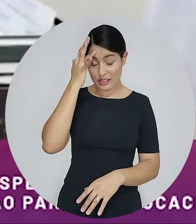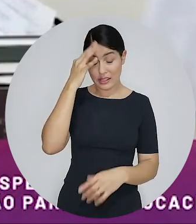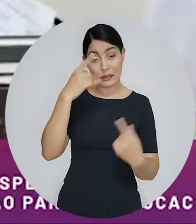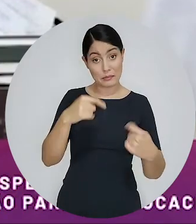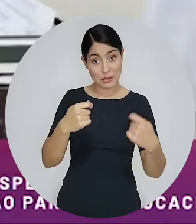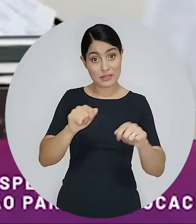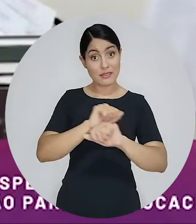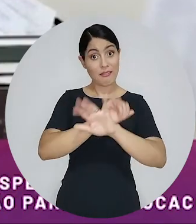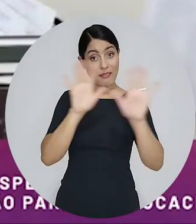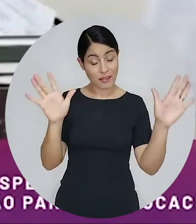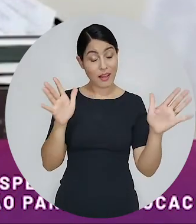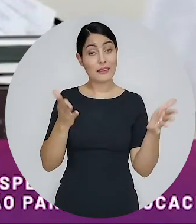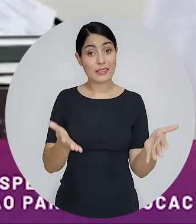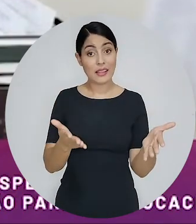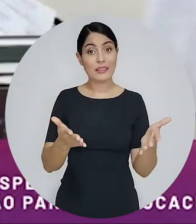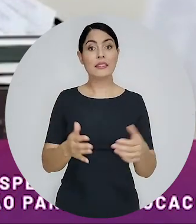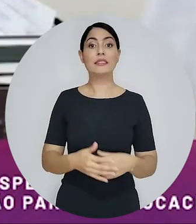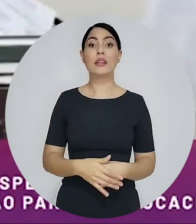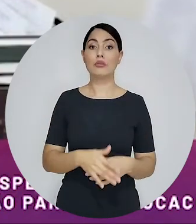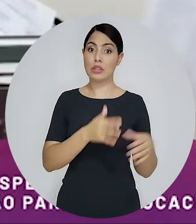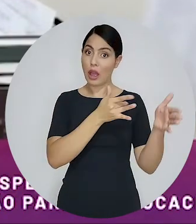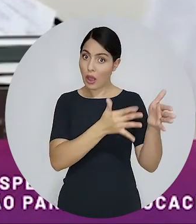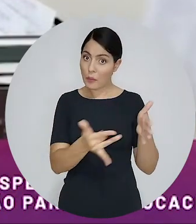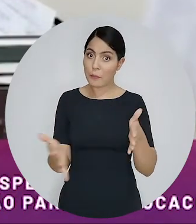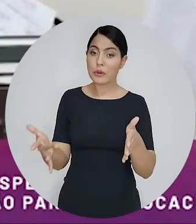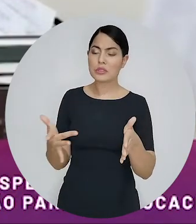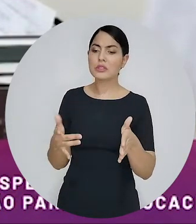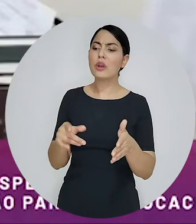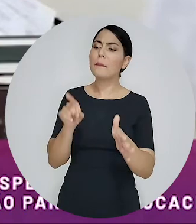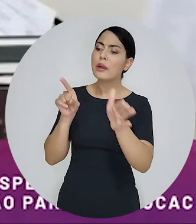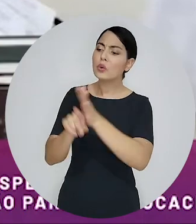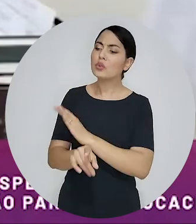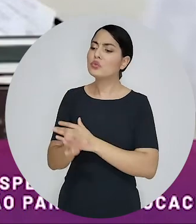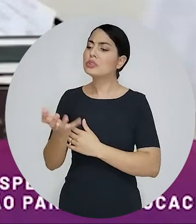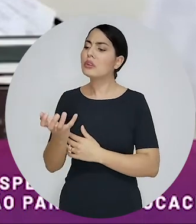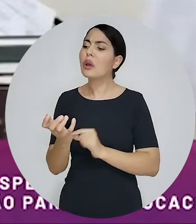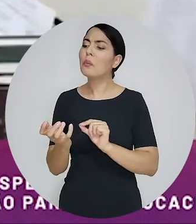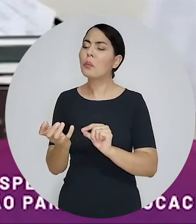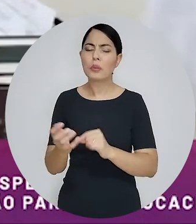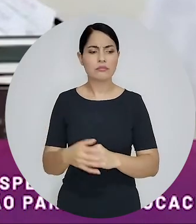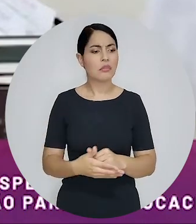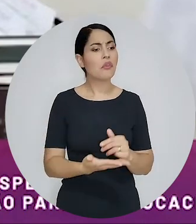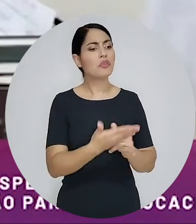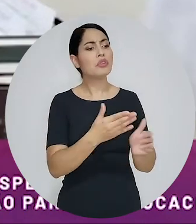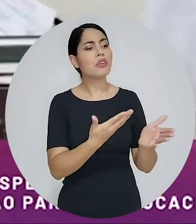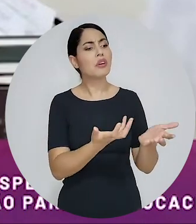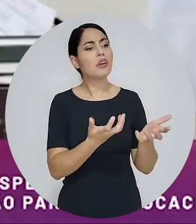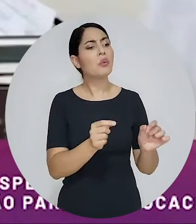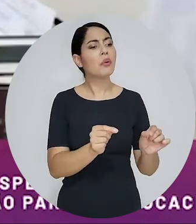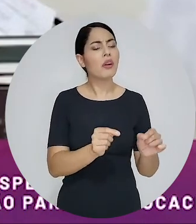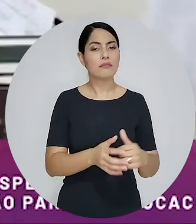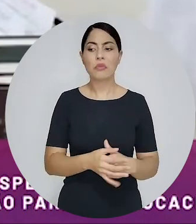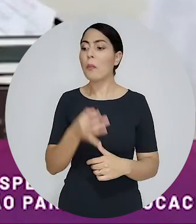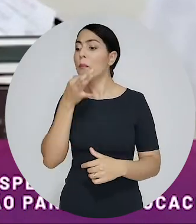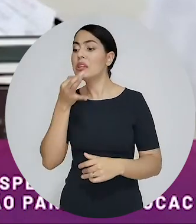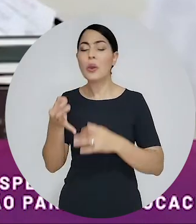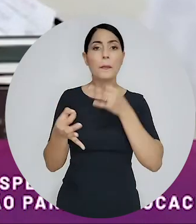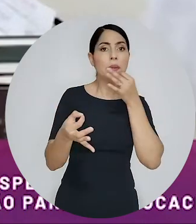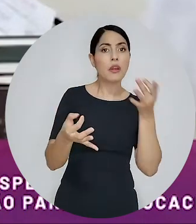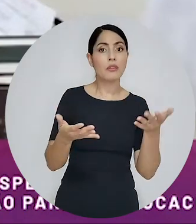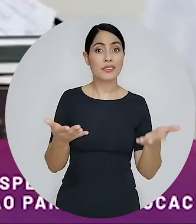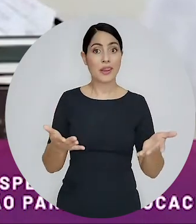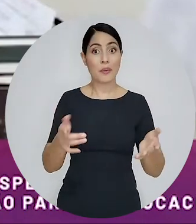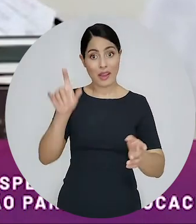facilitativa então dentro do processo o mediador vai perguntar o que vocês acham o que vocês querem as partes vão